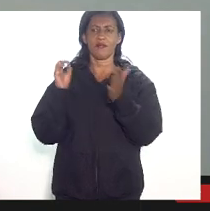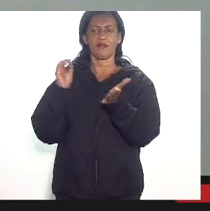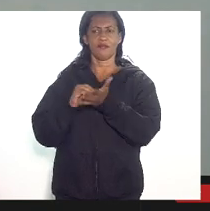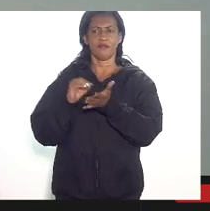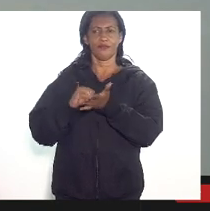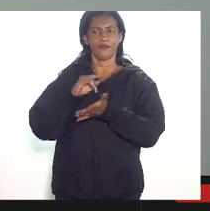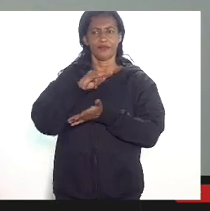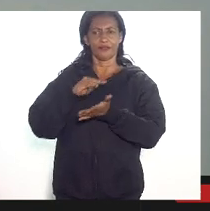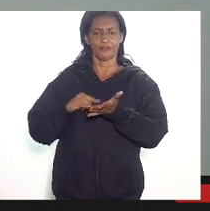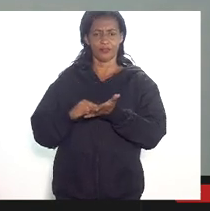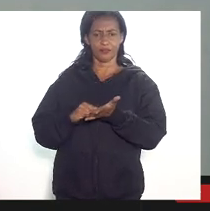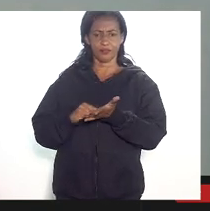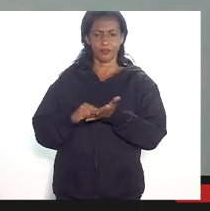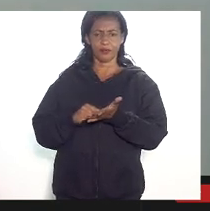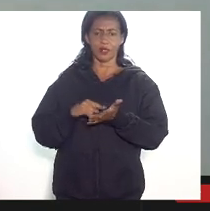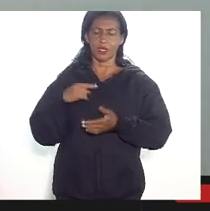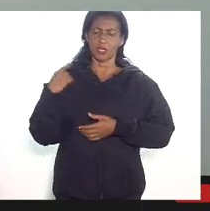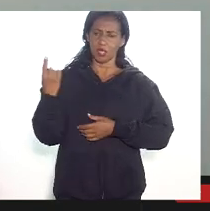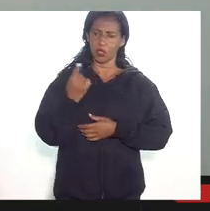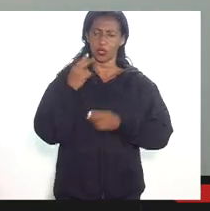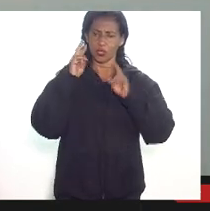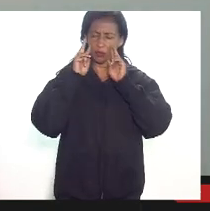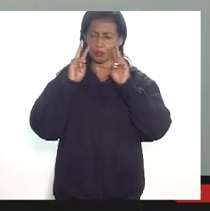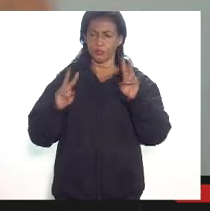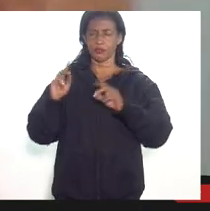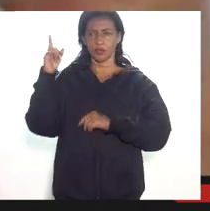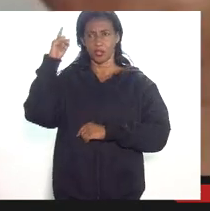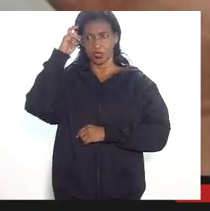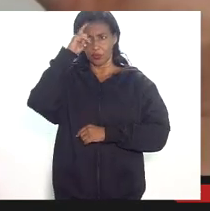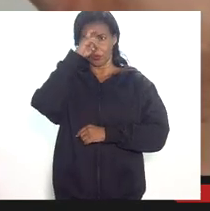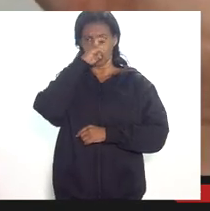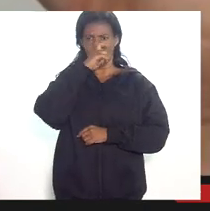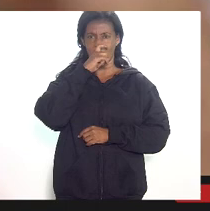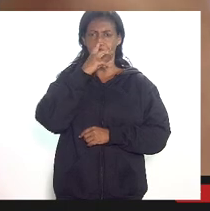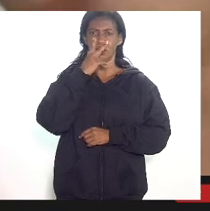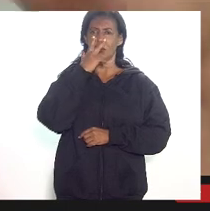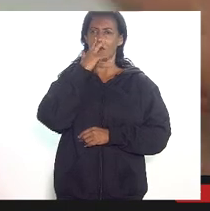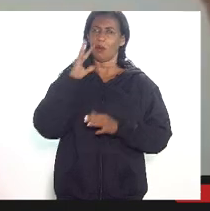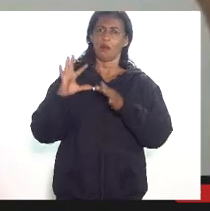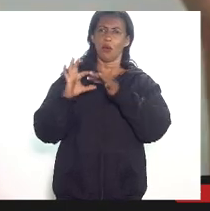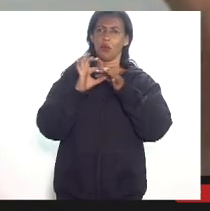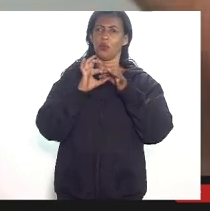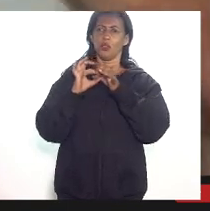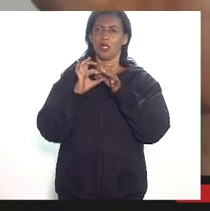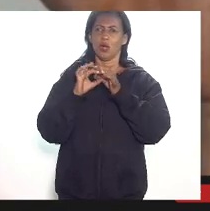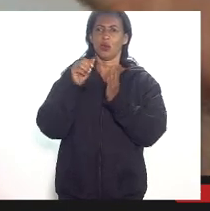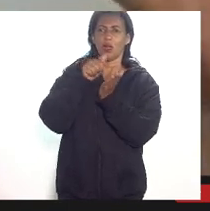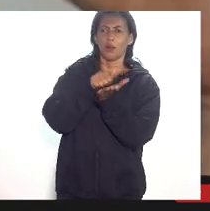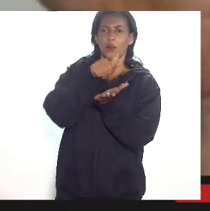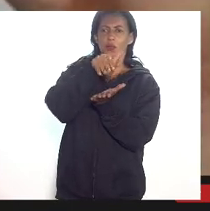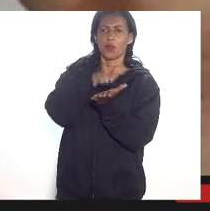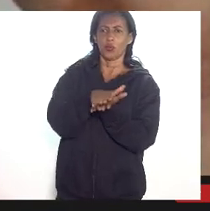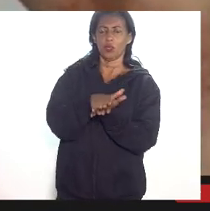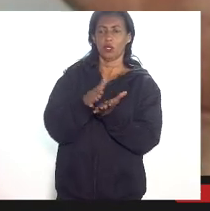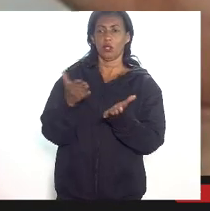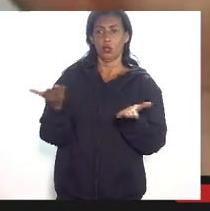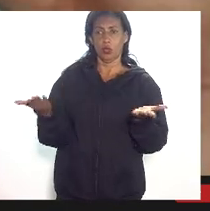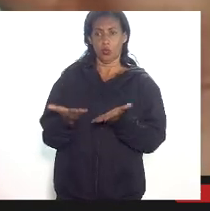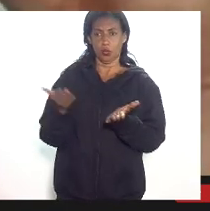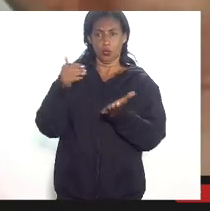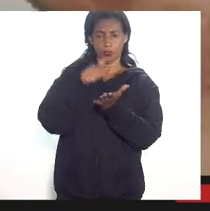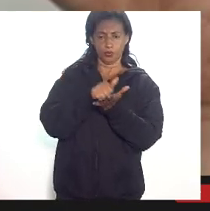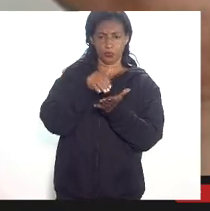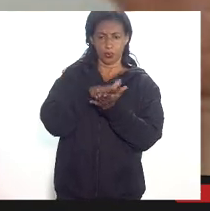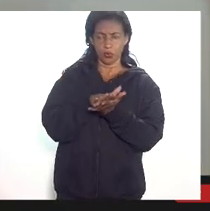dizer para os senhores que o seguinte a gente tem visto uma dificuldade um descasamento entre os valores das multas então a multa hoje de obrigação